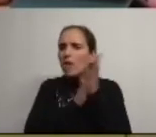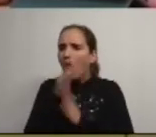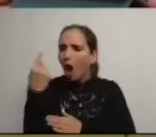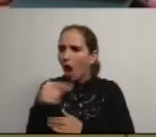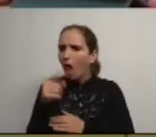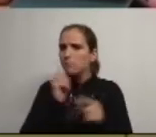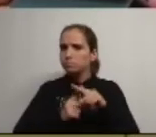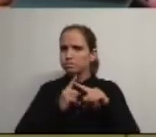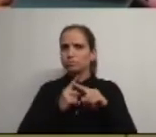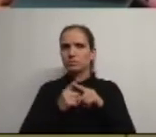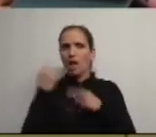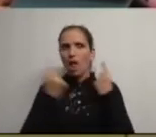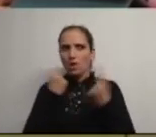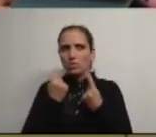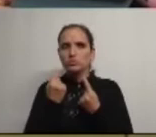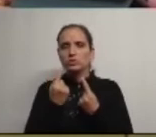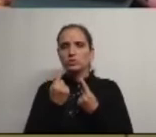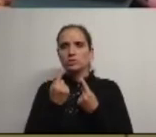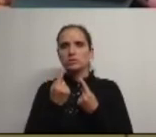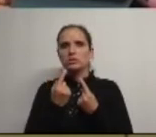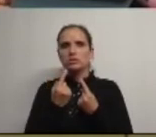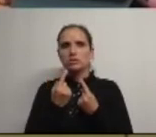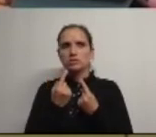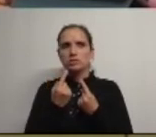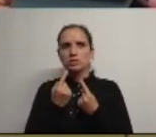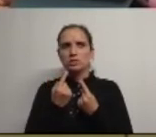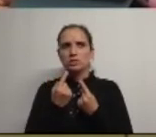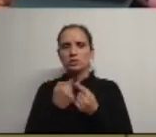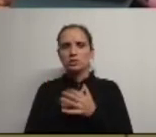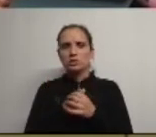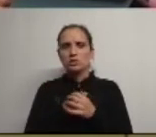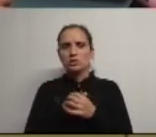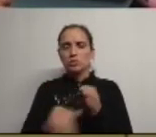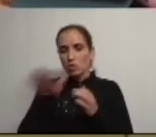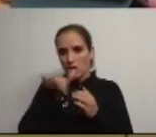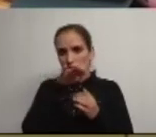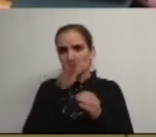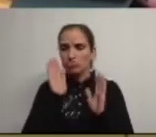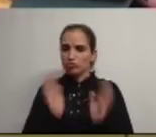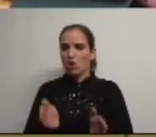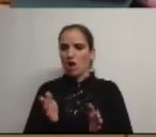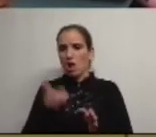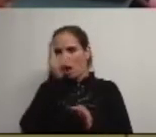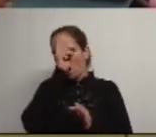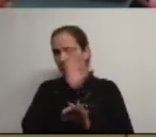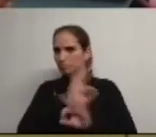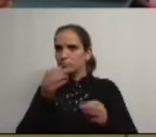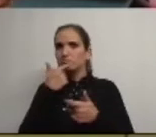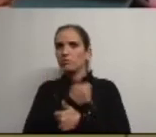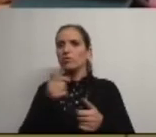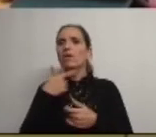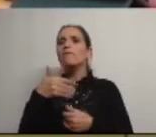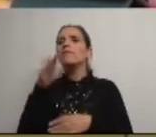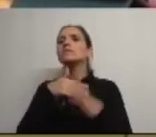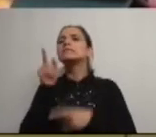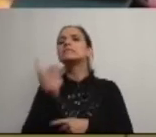alguns alguns alguns locais estão já previamente definidos e sabemos o que